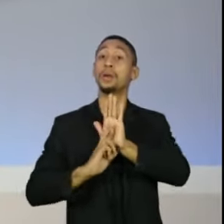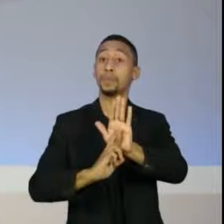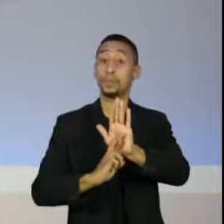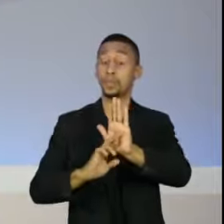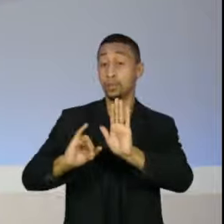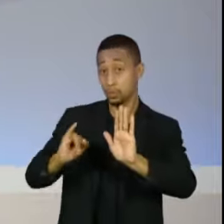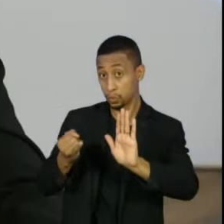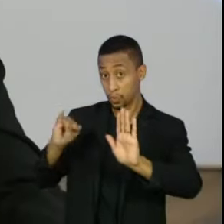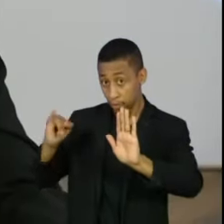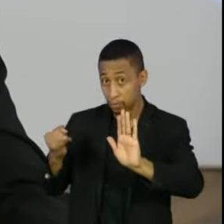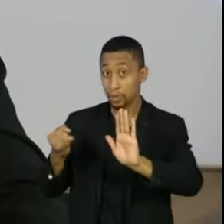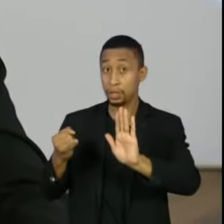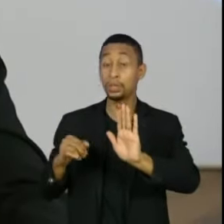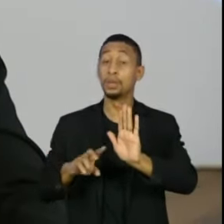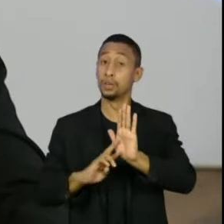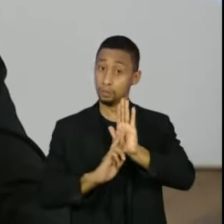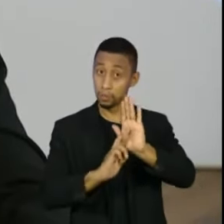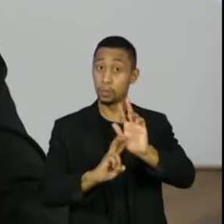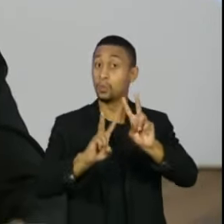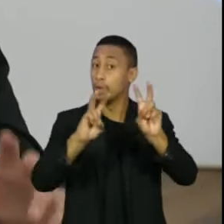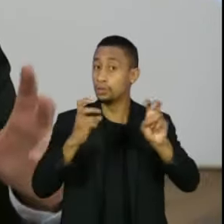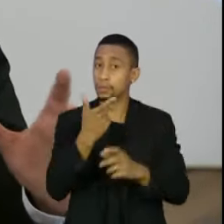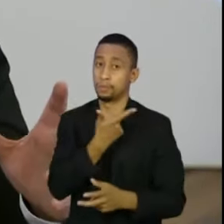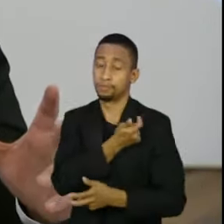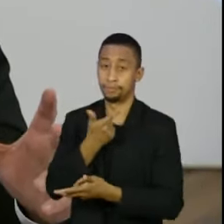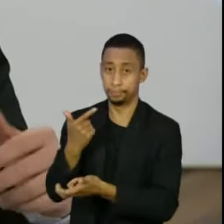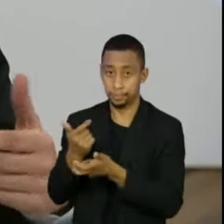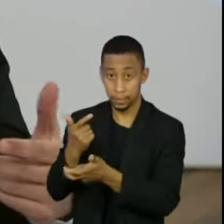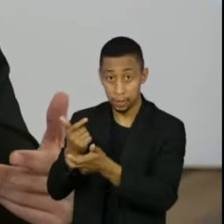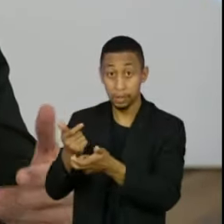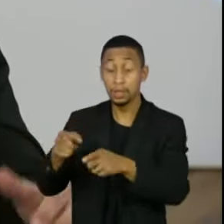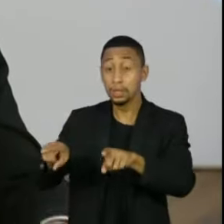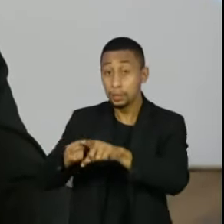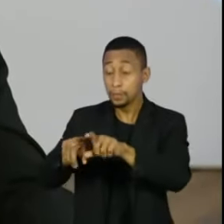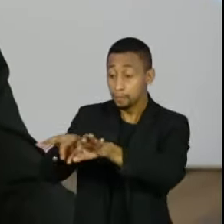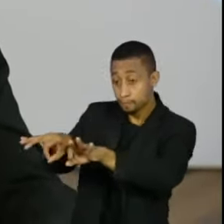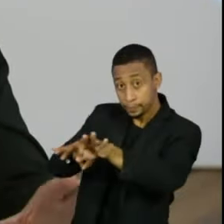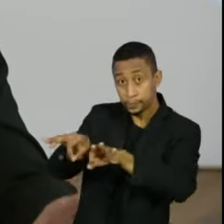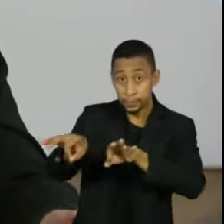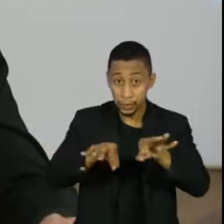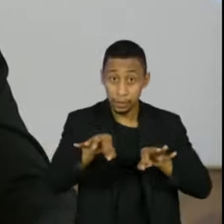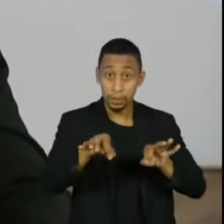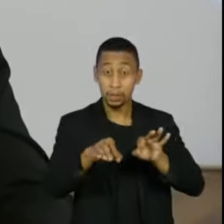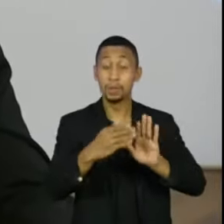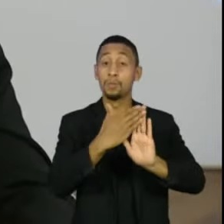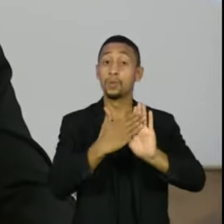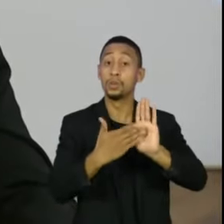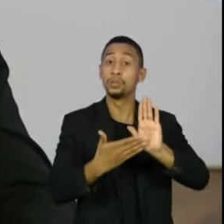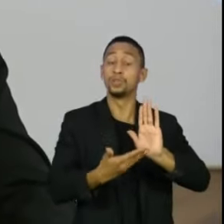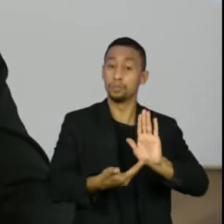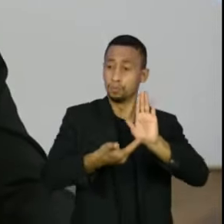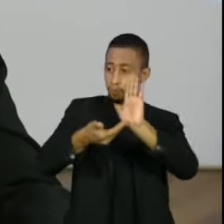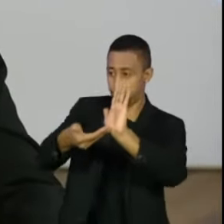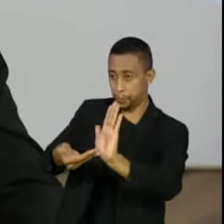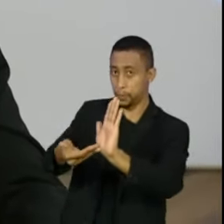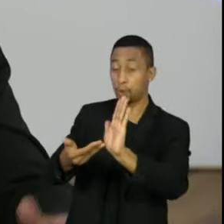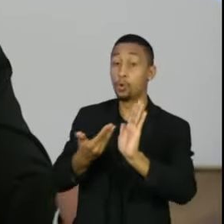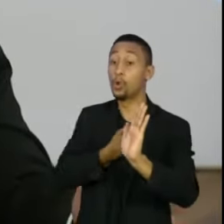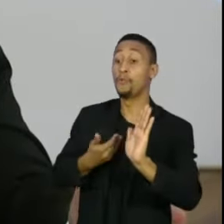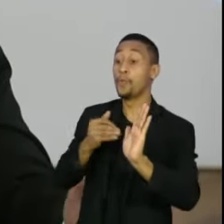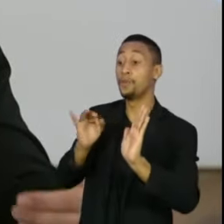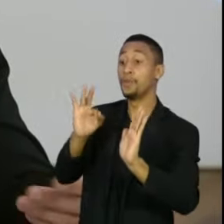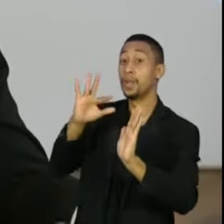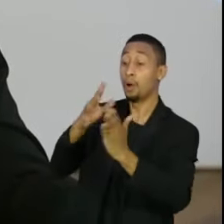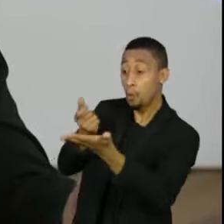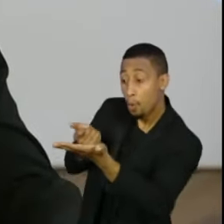Pfizer para discutir a questão da vacinação e concebemos ali uma possibilidade de um projeto para autorizar o governo federal a adquirir desses